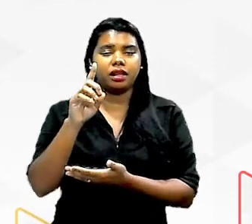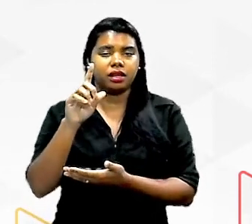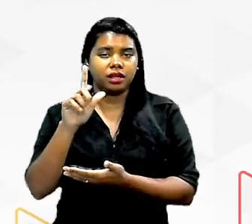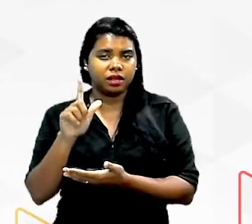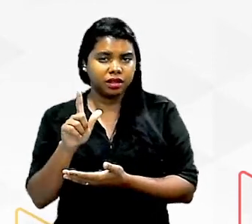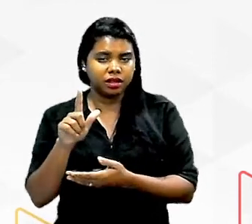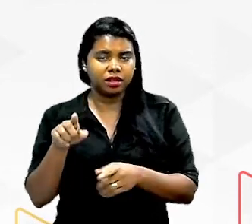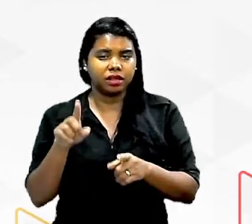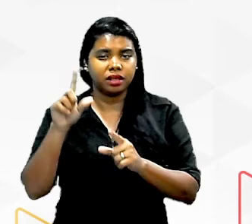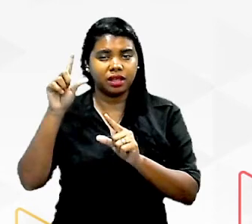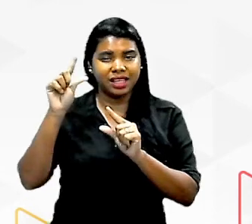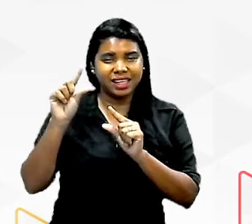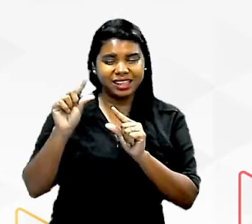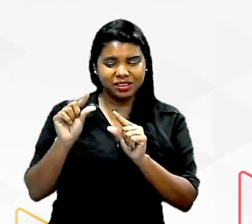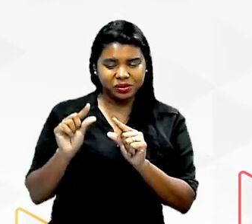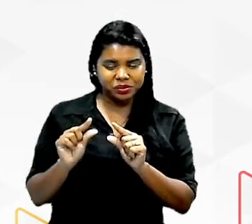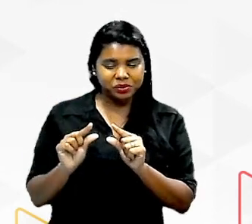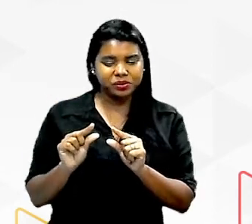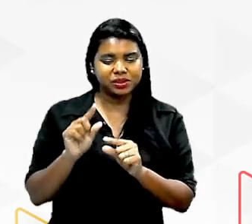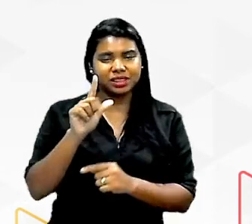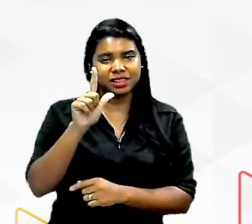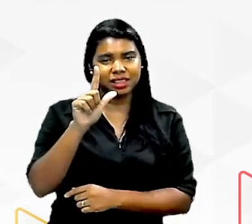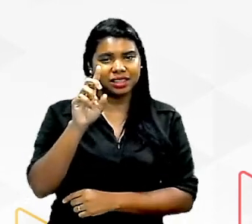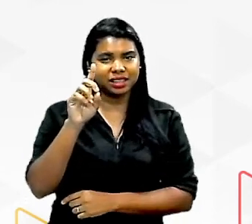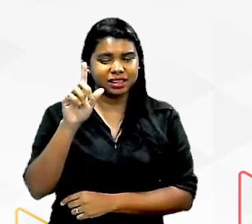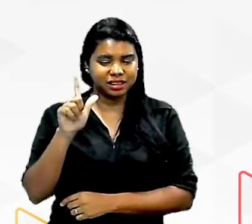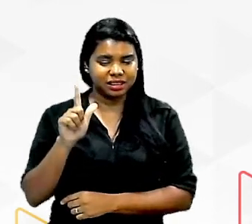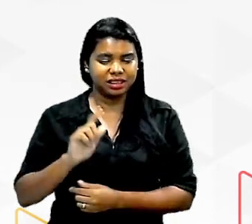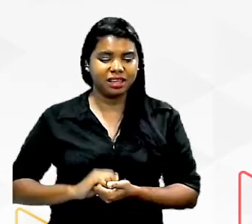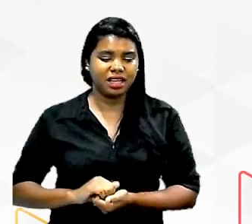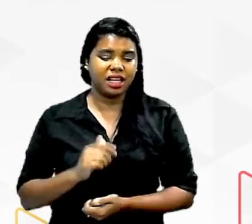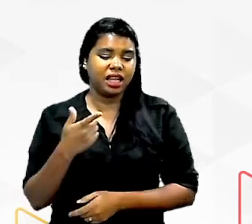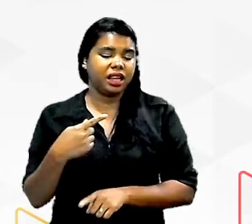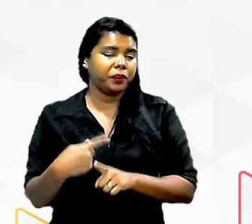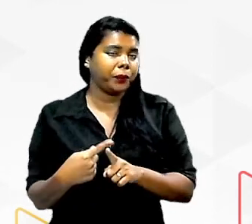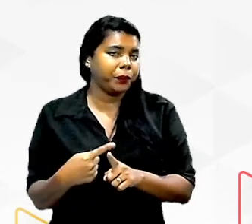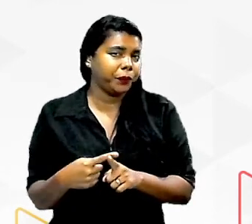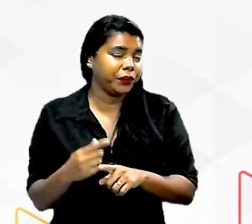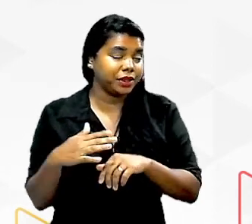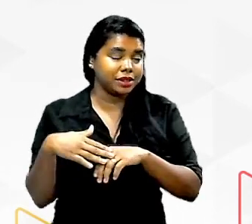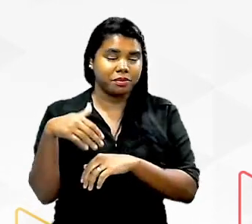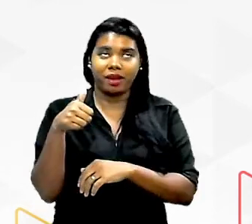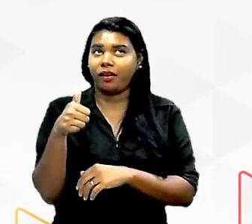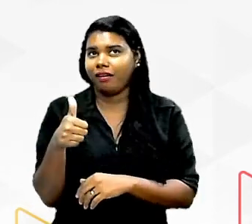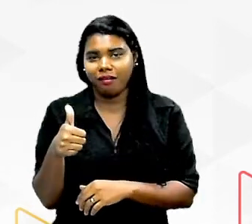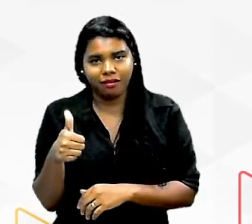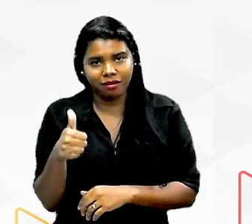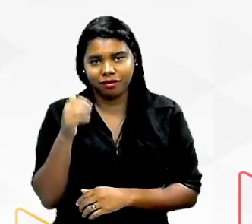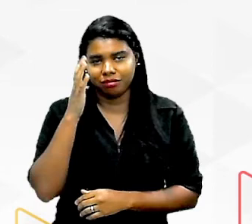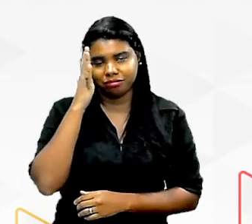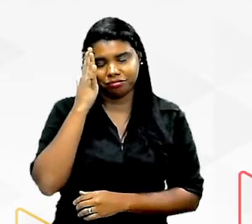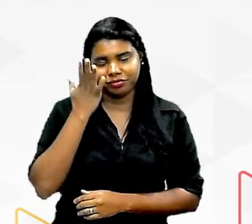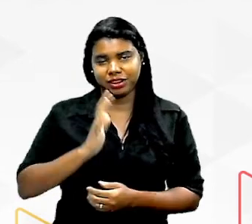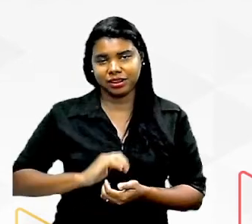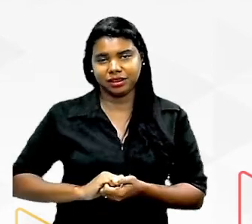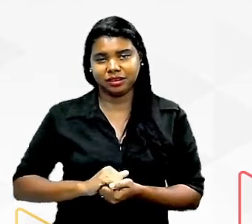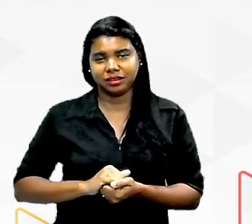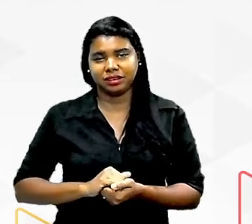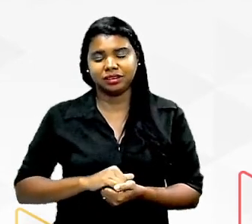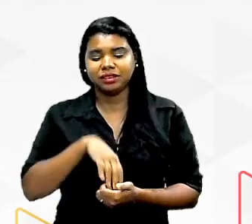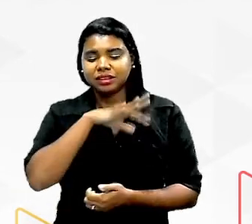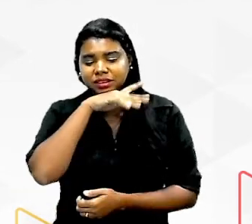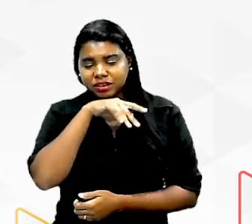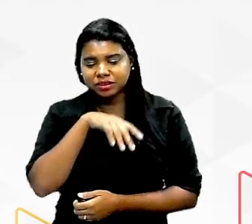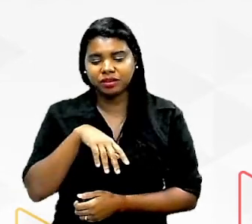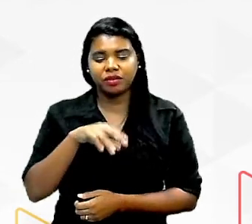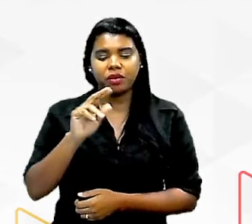e reduzir a quantidade de LDL não porque o HDL seja melhor e o LDL seja ruim propriamente